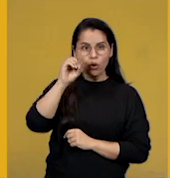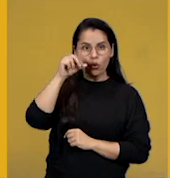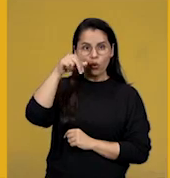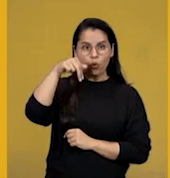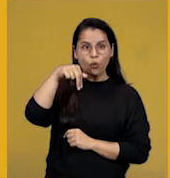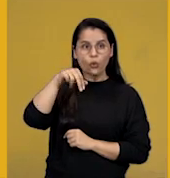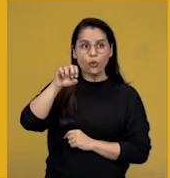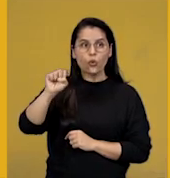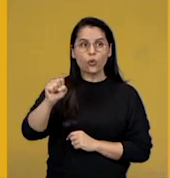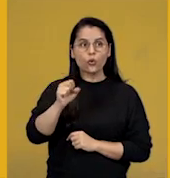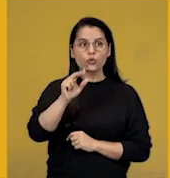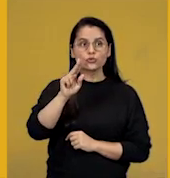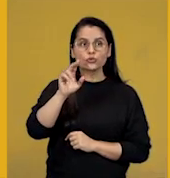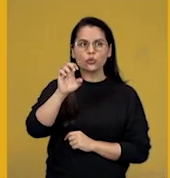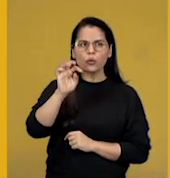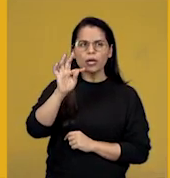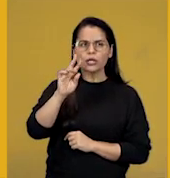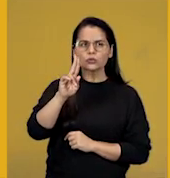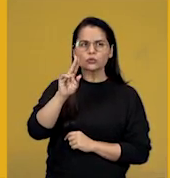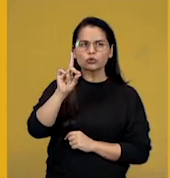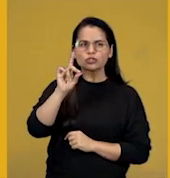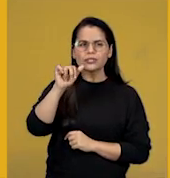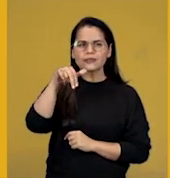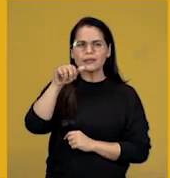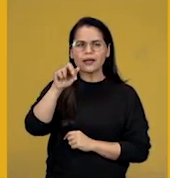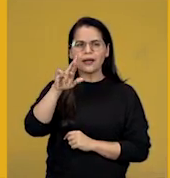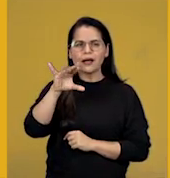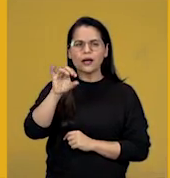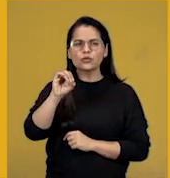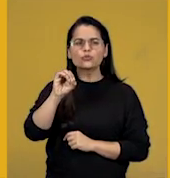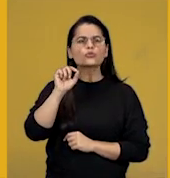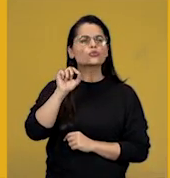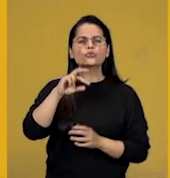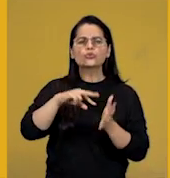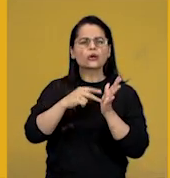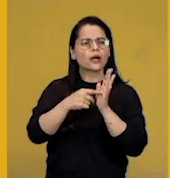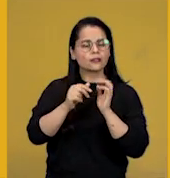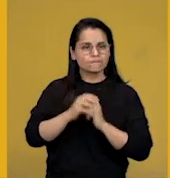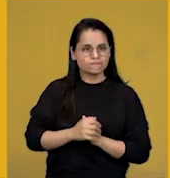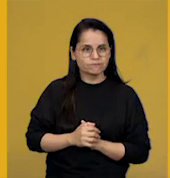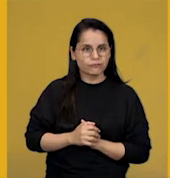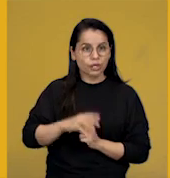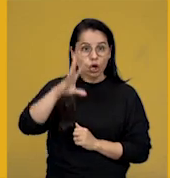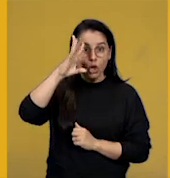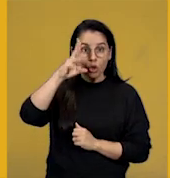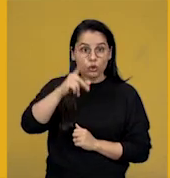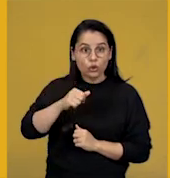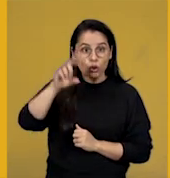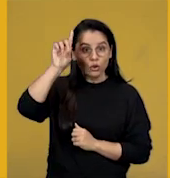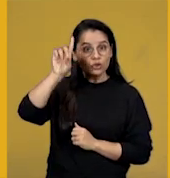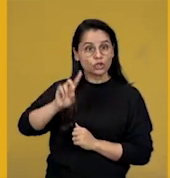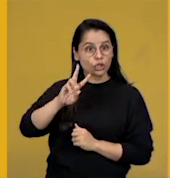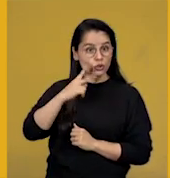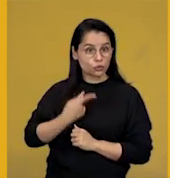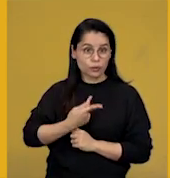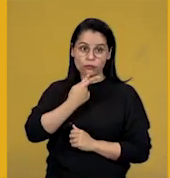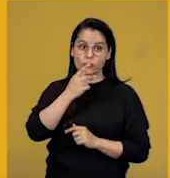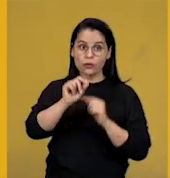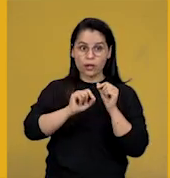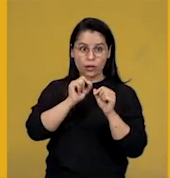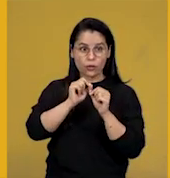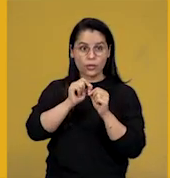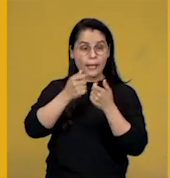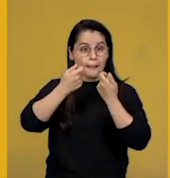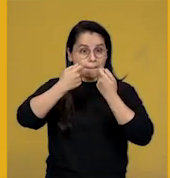Consuetudinário. O que isso quer dizer? Que todos os direitos humanos que eu vou citar aqui, ele deve